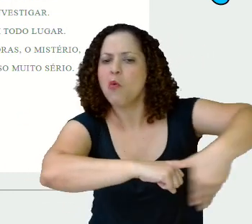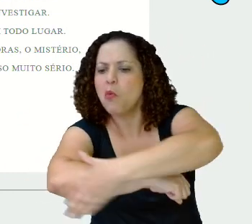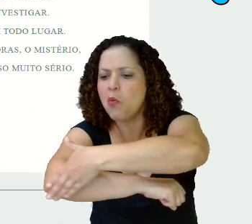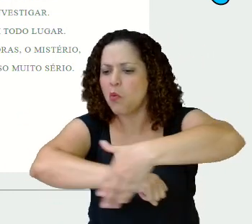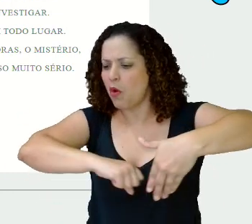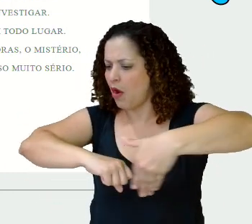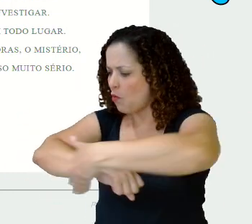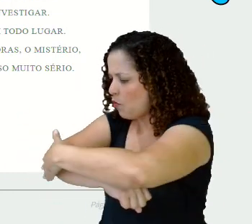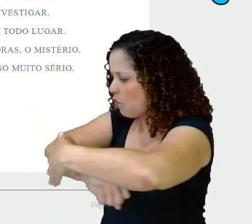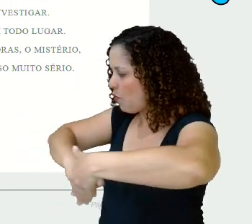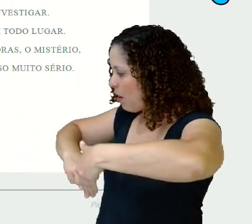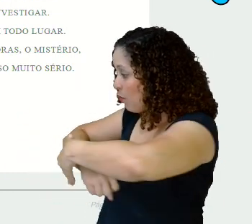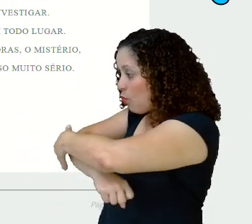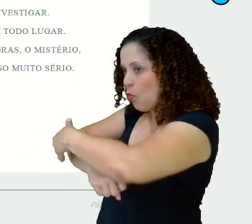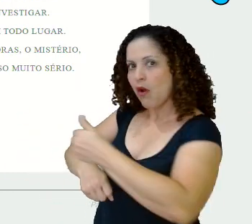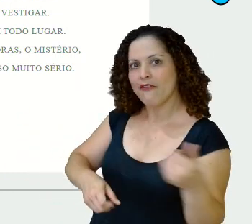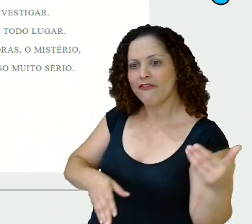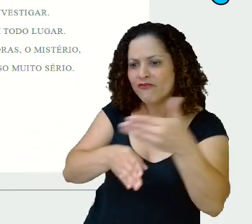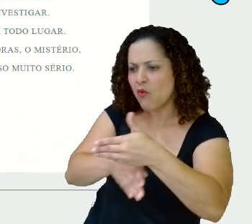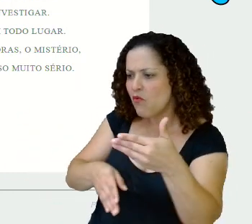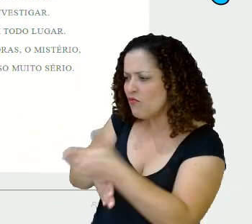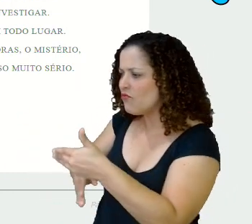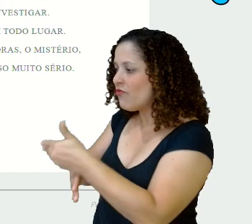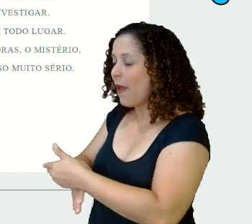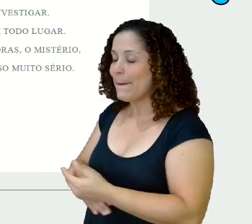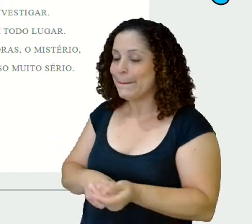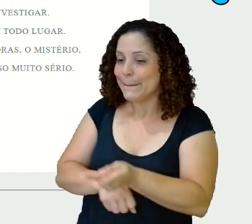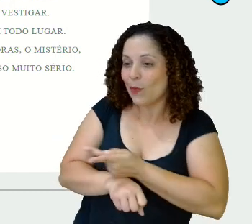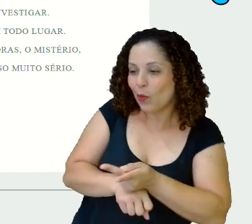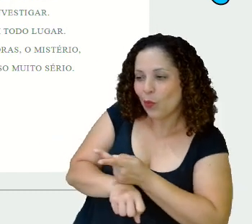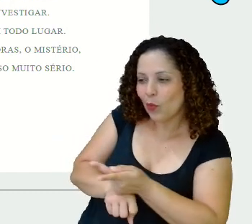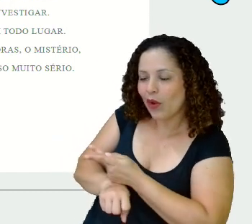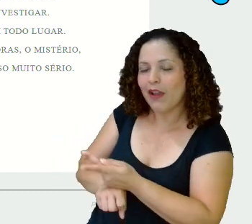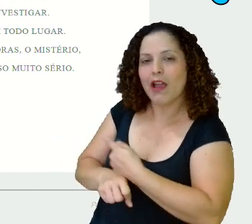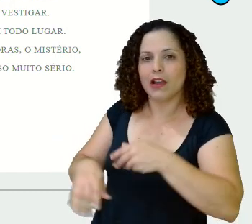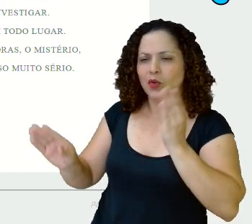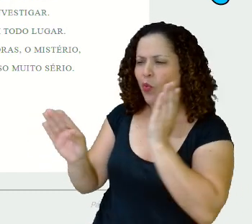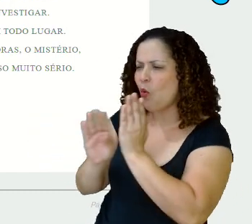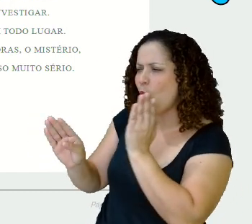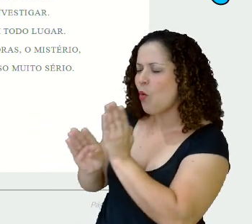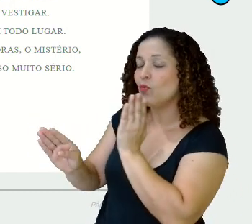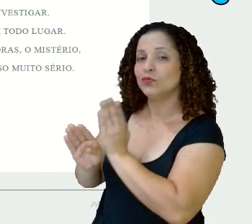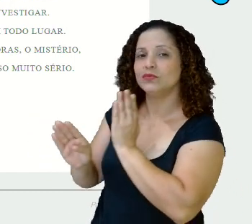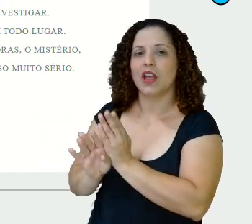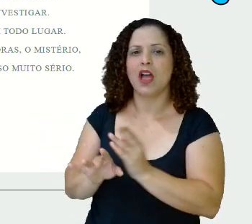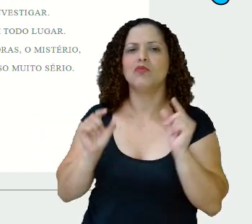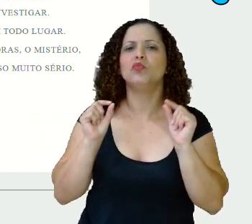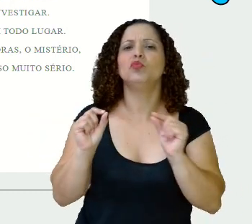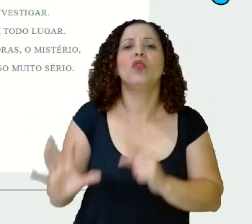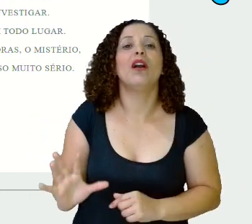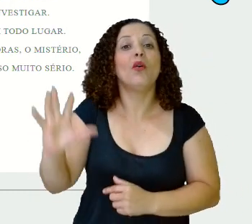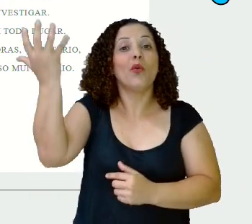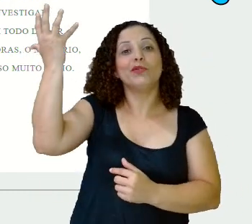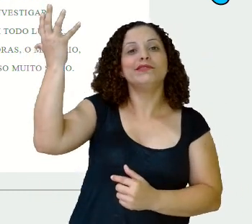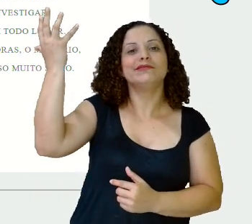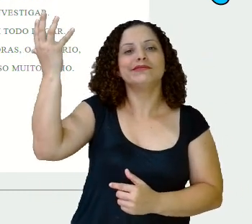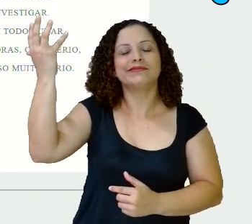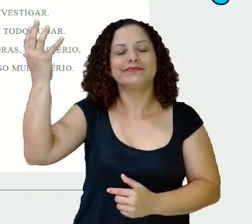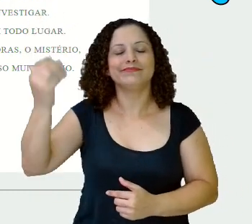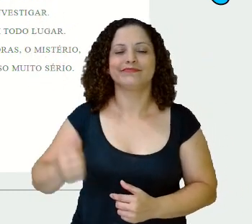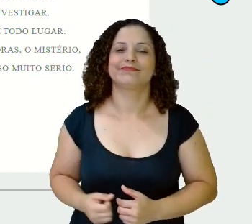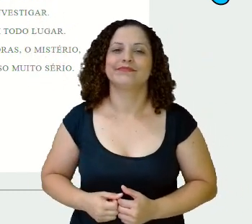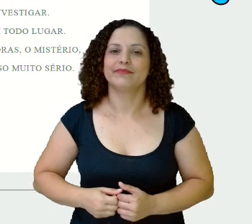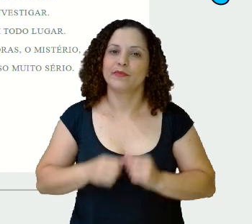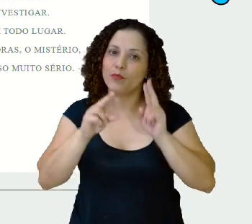Precisavam desvendar, sem demoras, o mistério Pois o